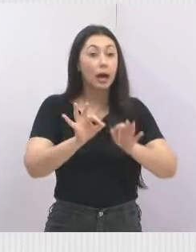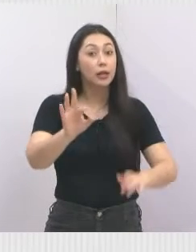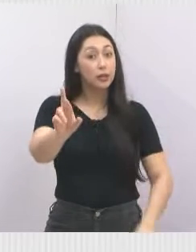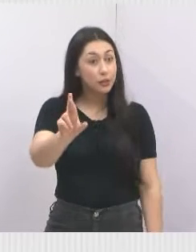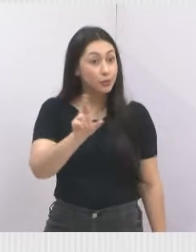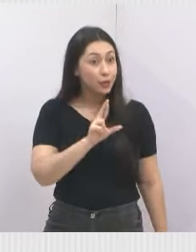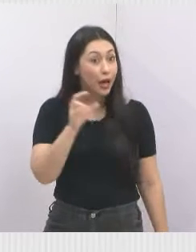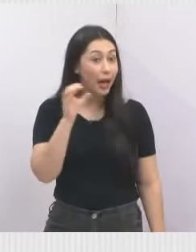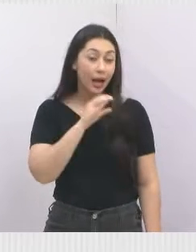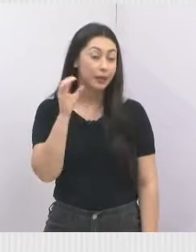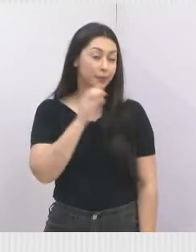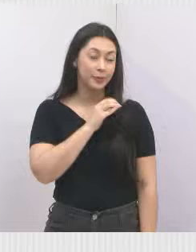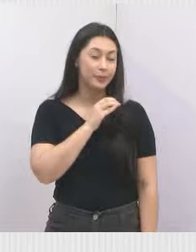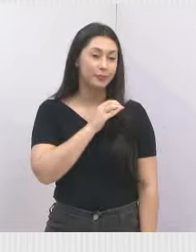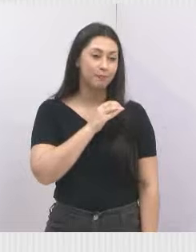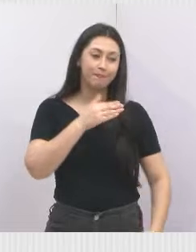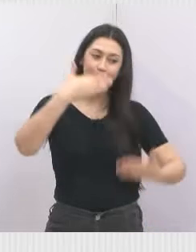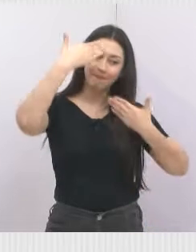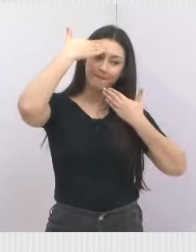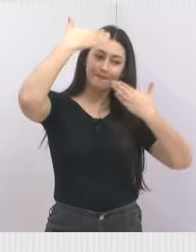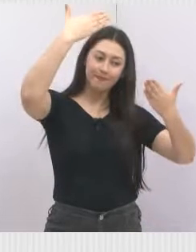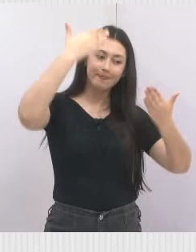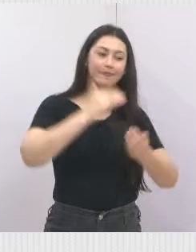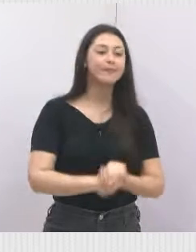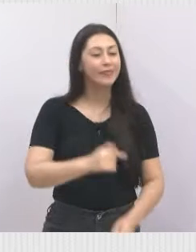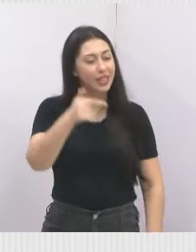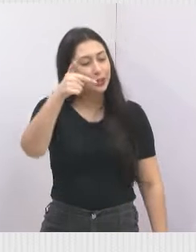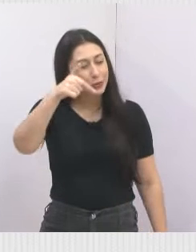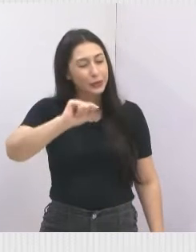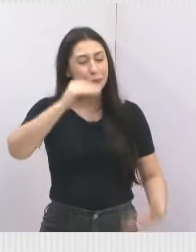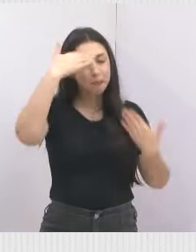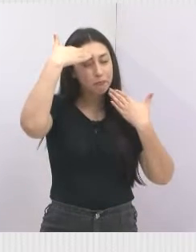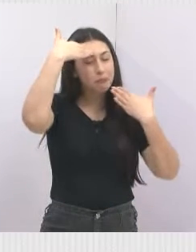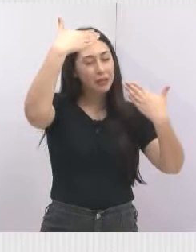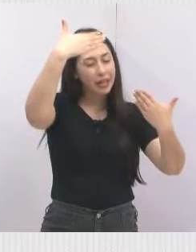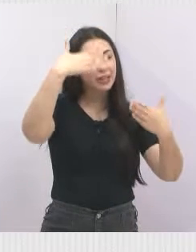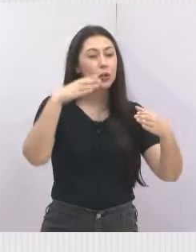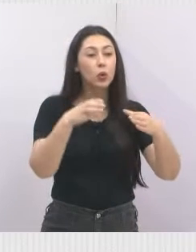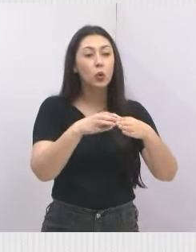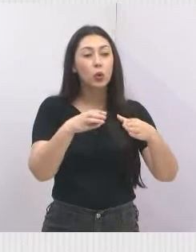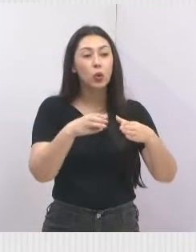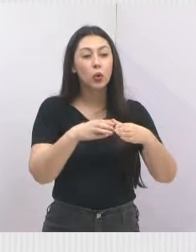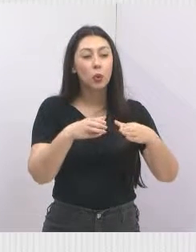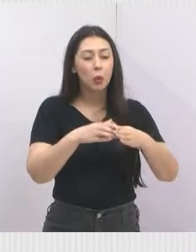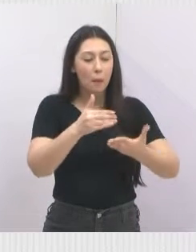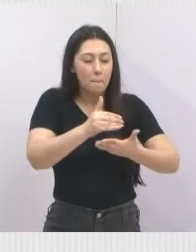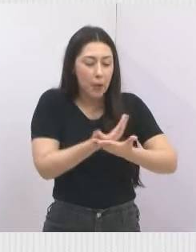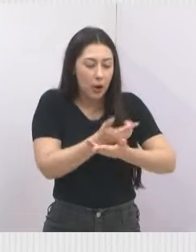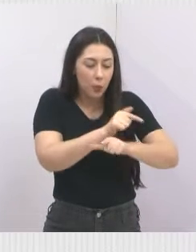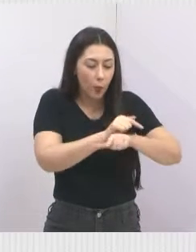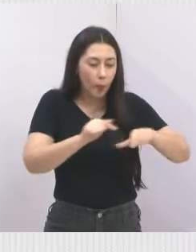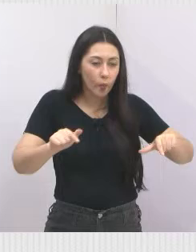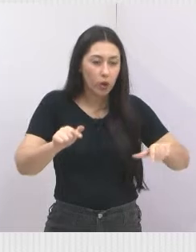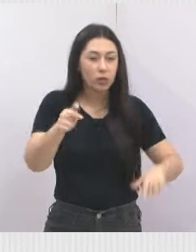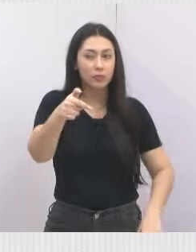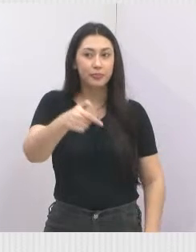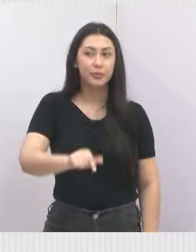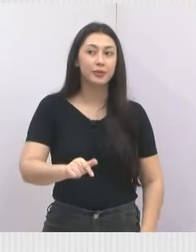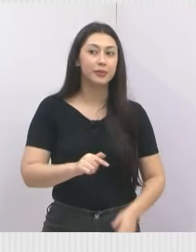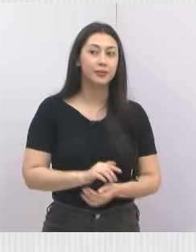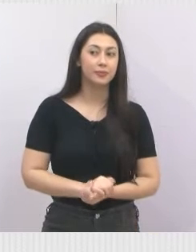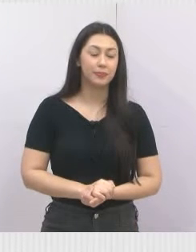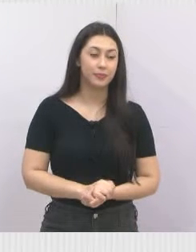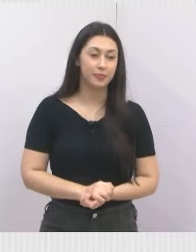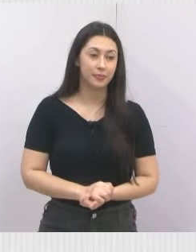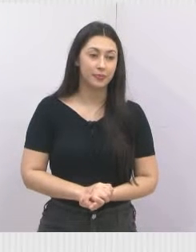atendido no mesmo dia. Obrigado aí, Infra, e mais uma vez aí a equipe do tapa-buraco. Próximo.